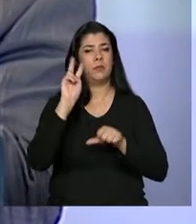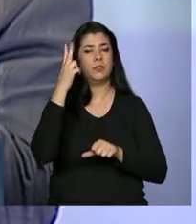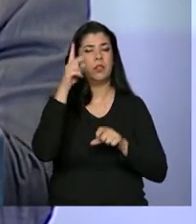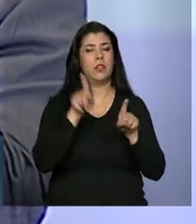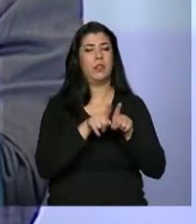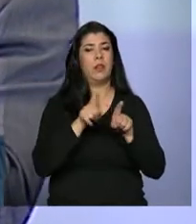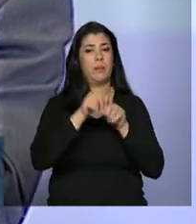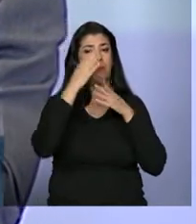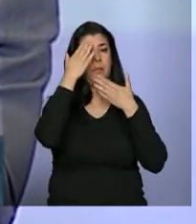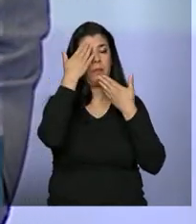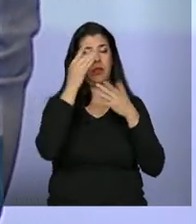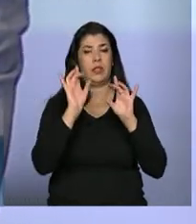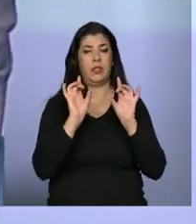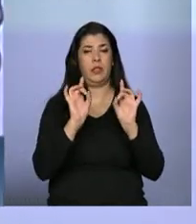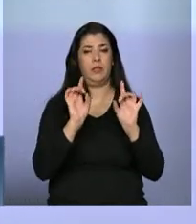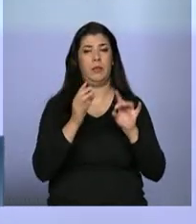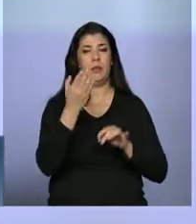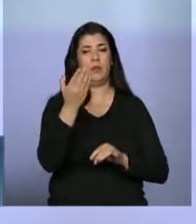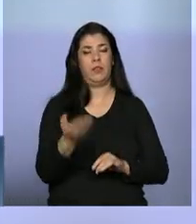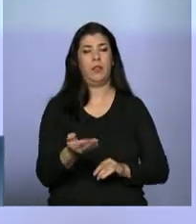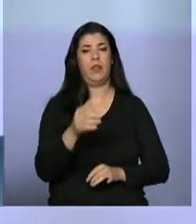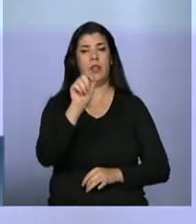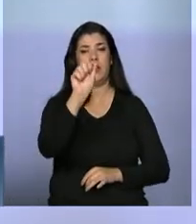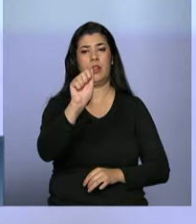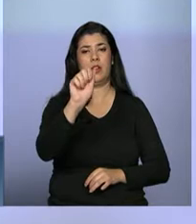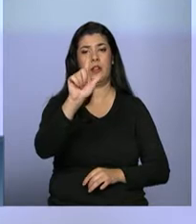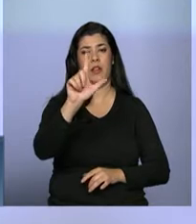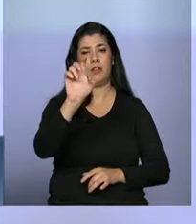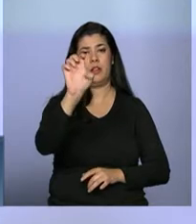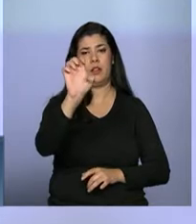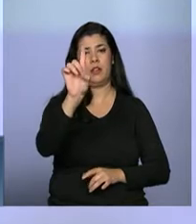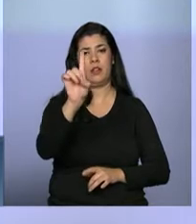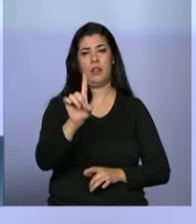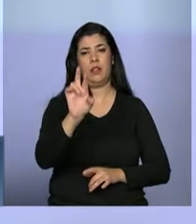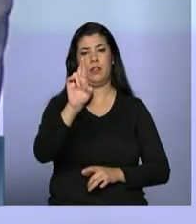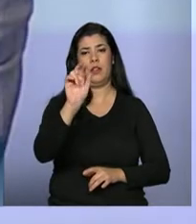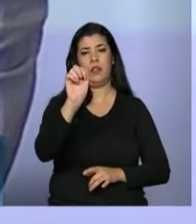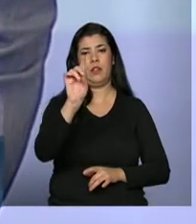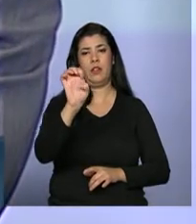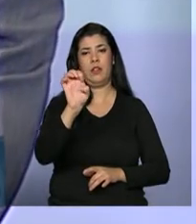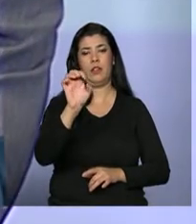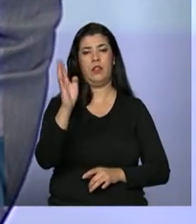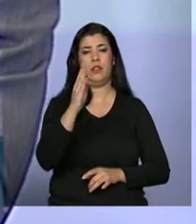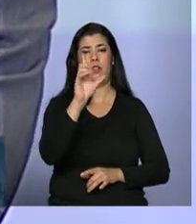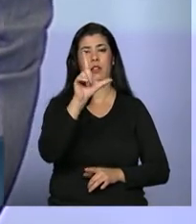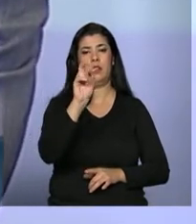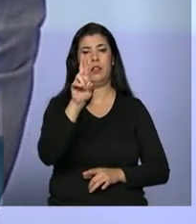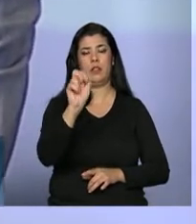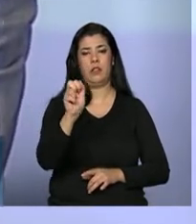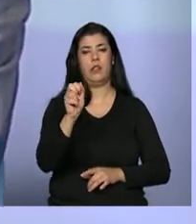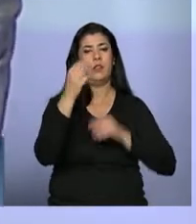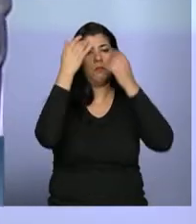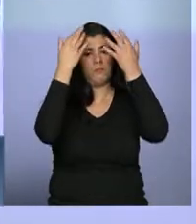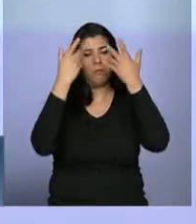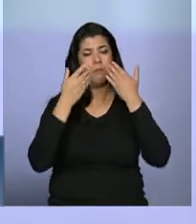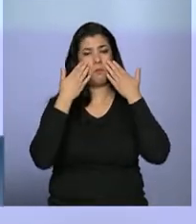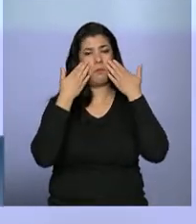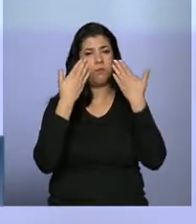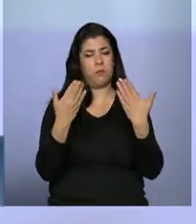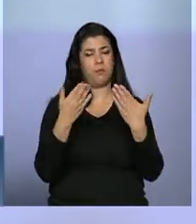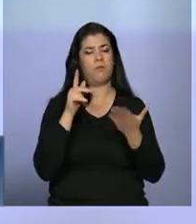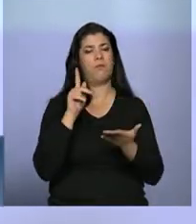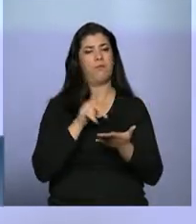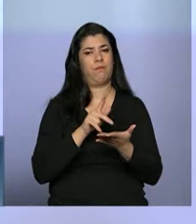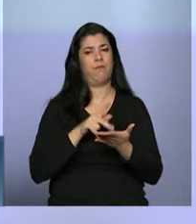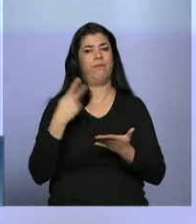agradecimento especial ao Alexandre Lira e o que ele disse aqui agora há pouco foi real.